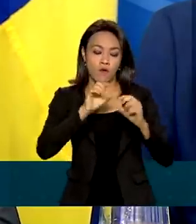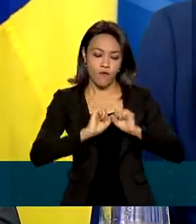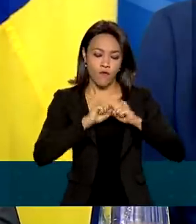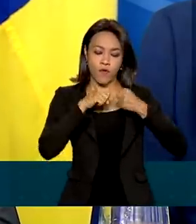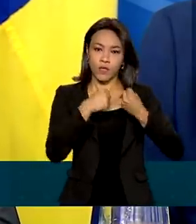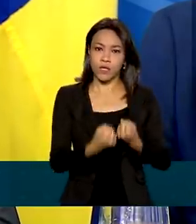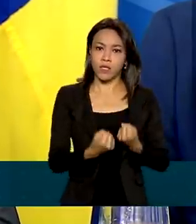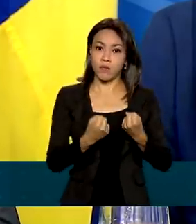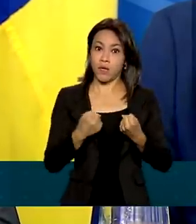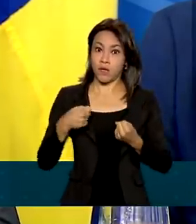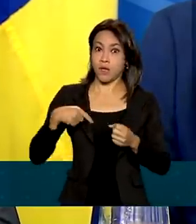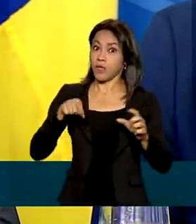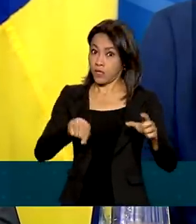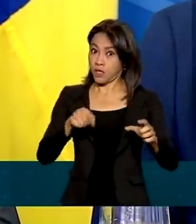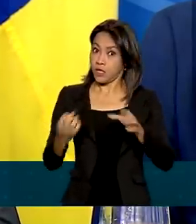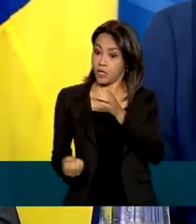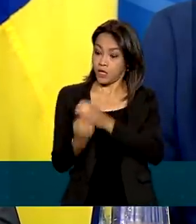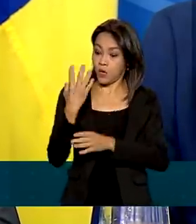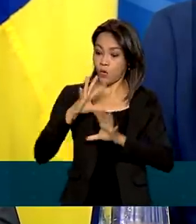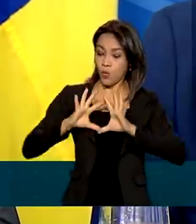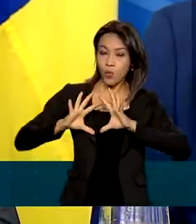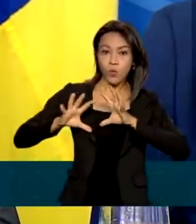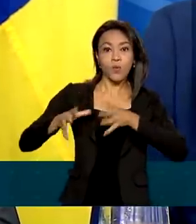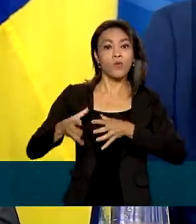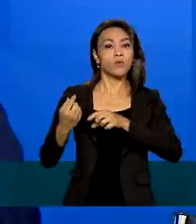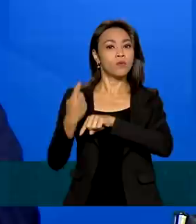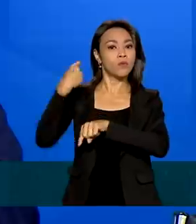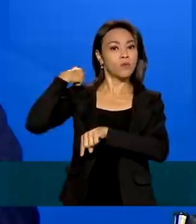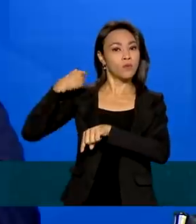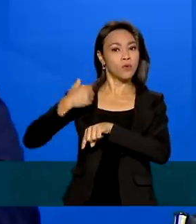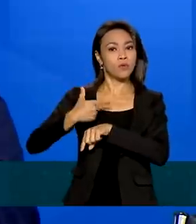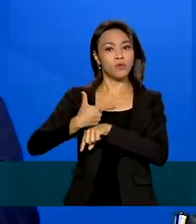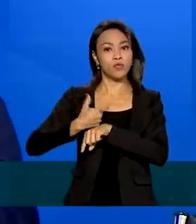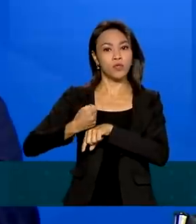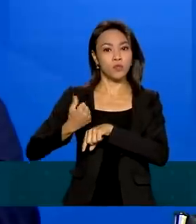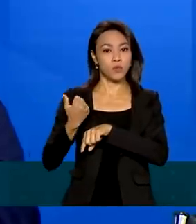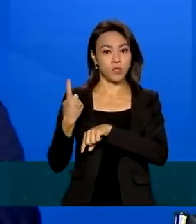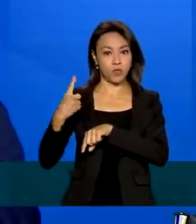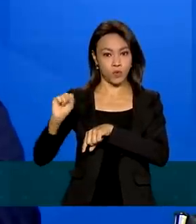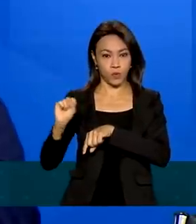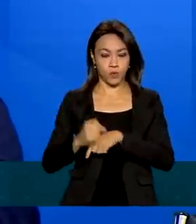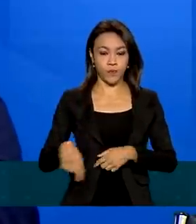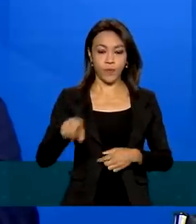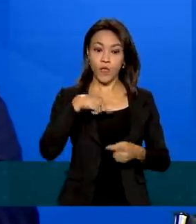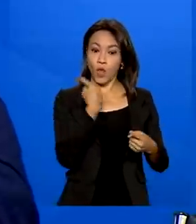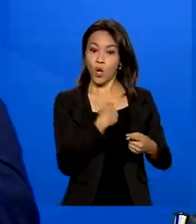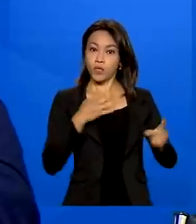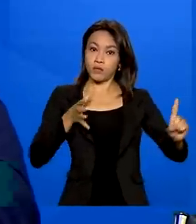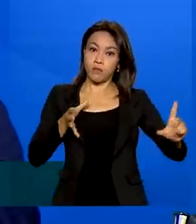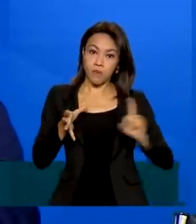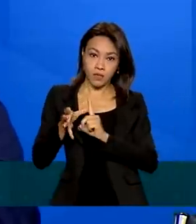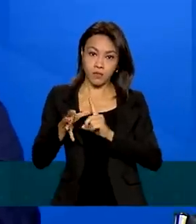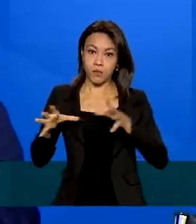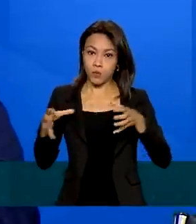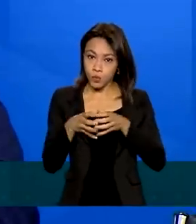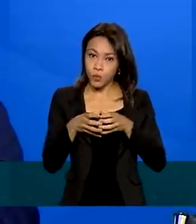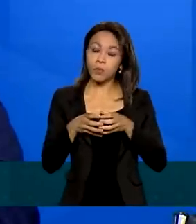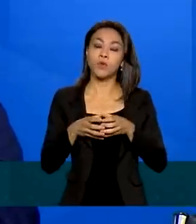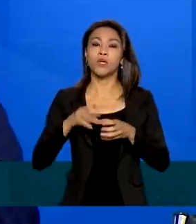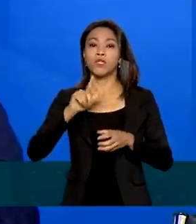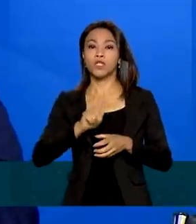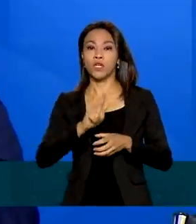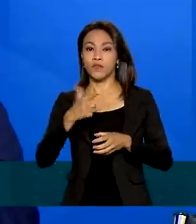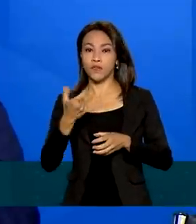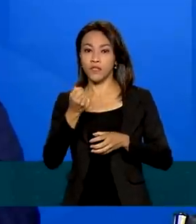permanente que o Brasil criou junto à OCDE no ano de 2018. Nós estamos no G20, nós estamos no BRICS e nós agora estamos,